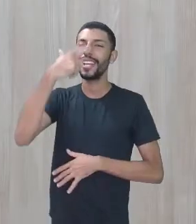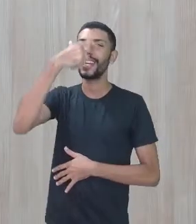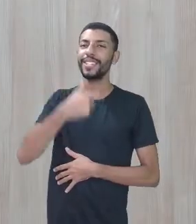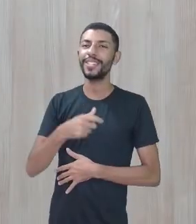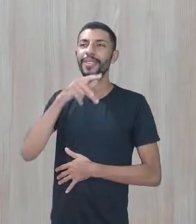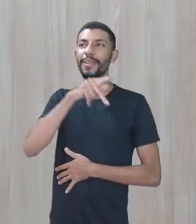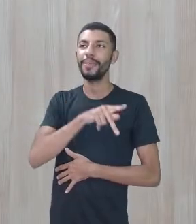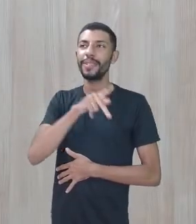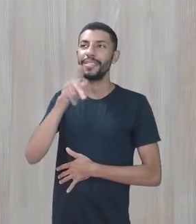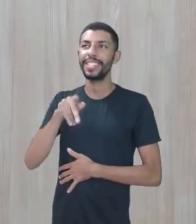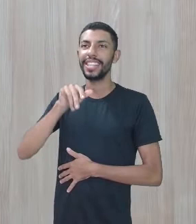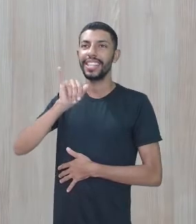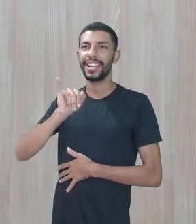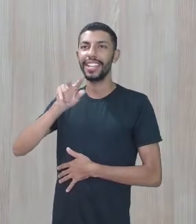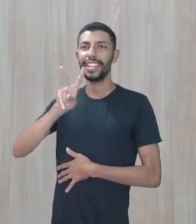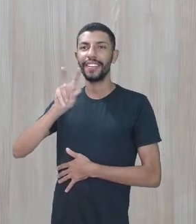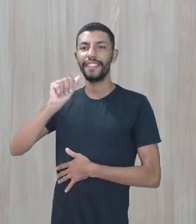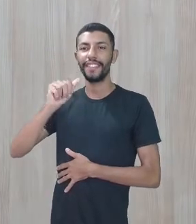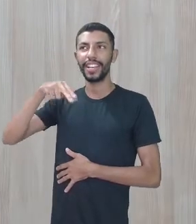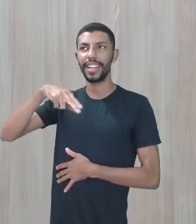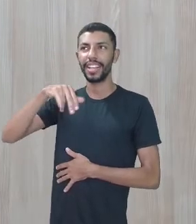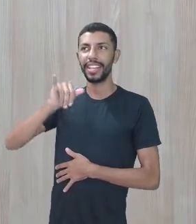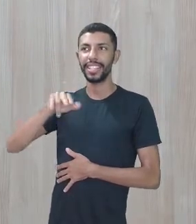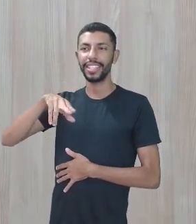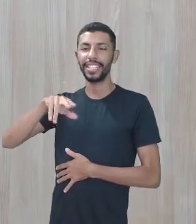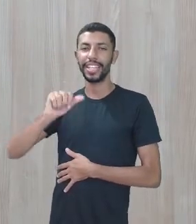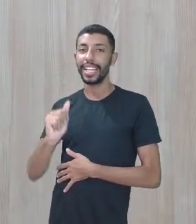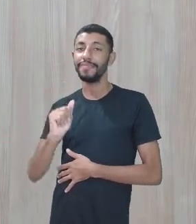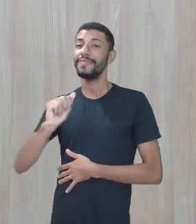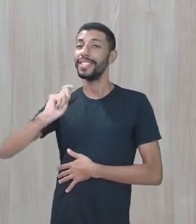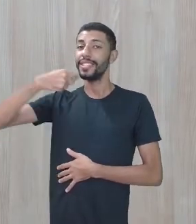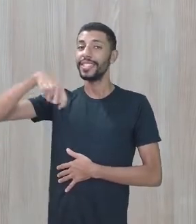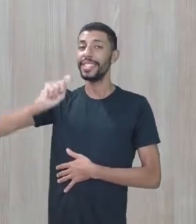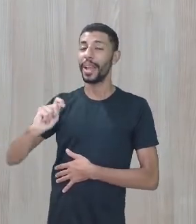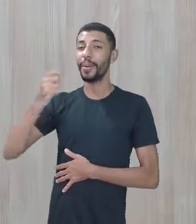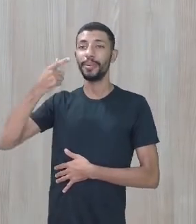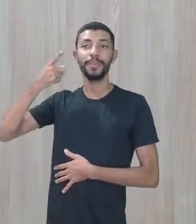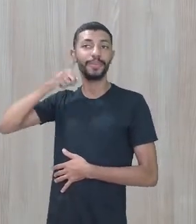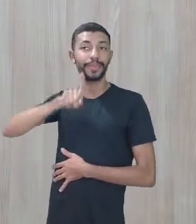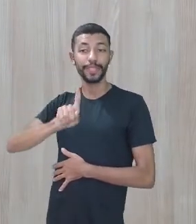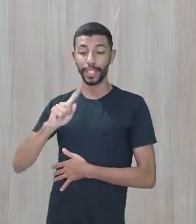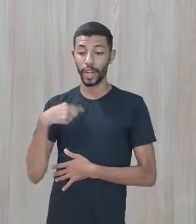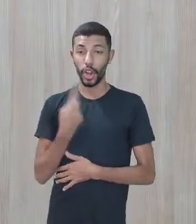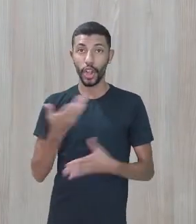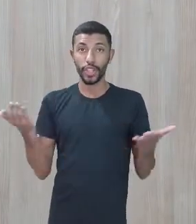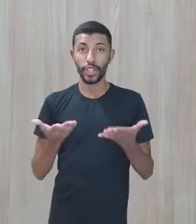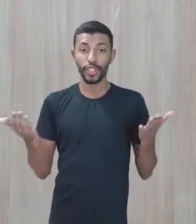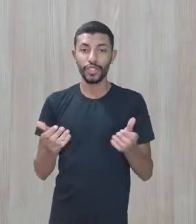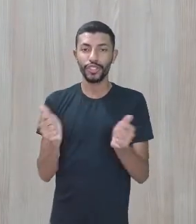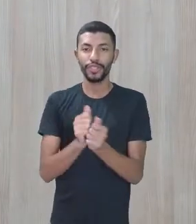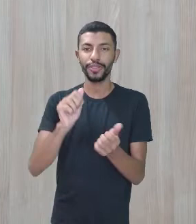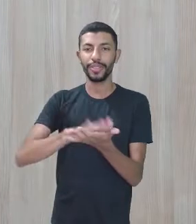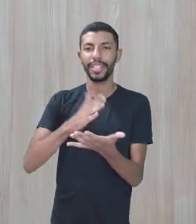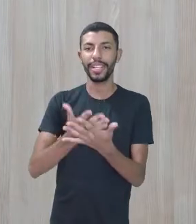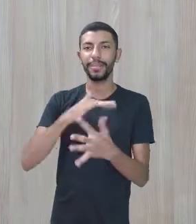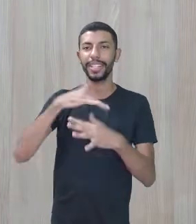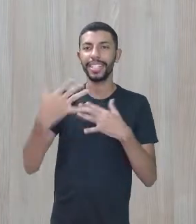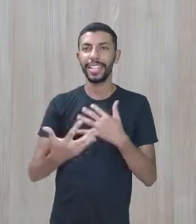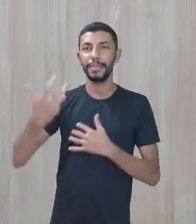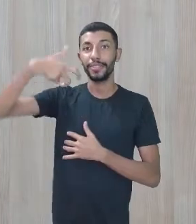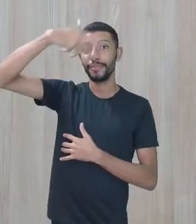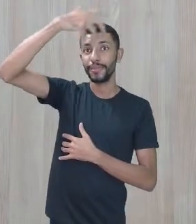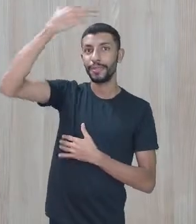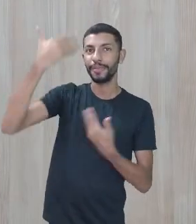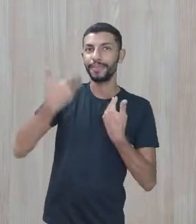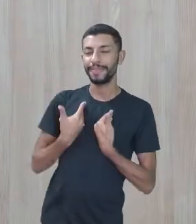Eu sou a professora Ivânia França e este é o meu sinal. Estamos com o intérprete de Libras, Bruno. E